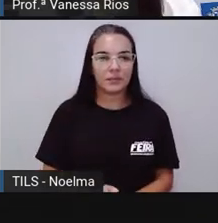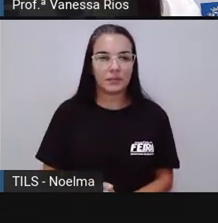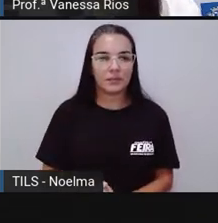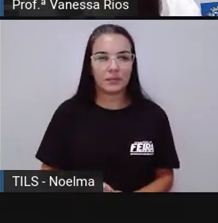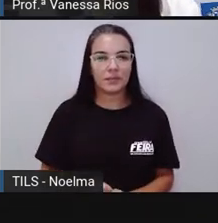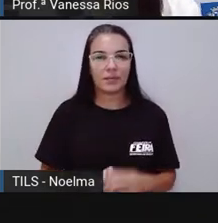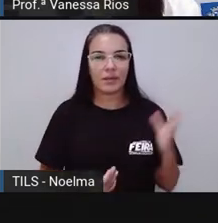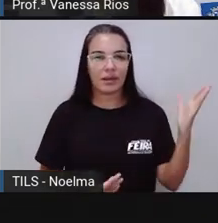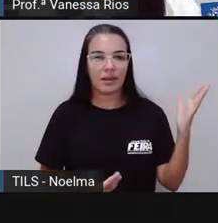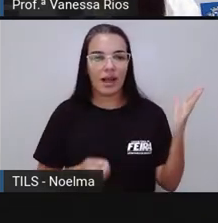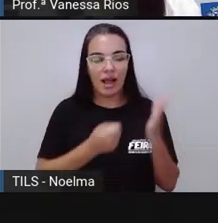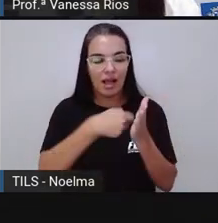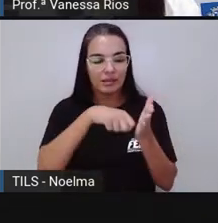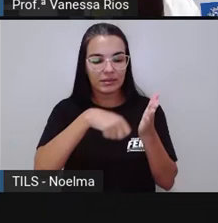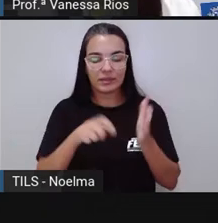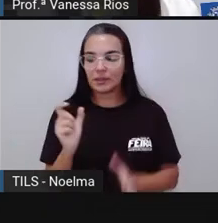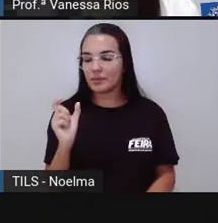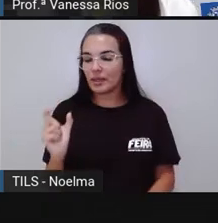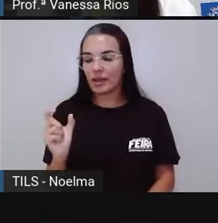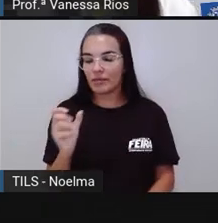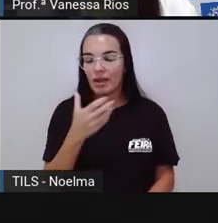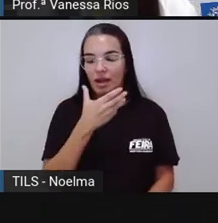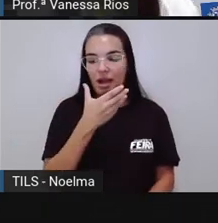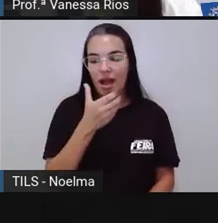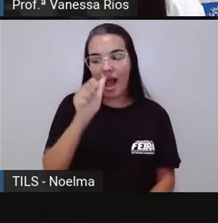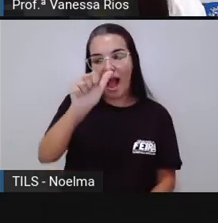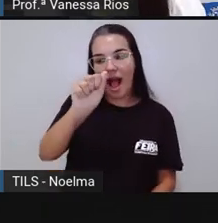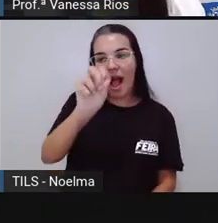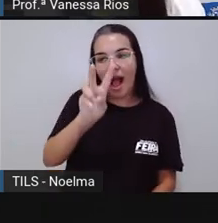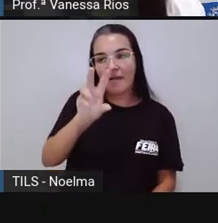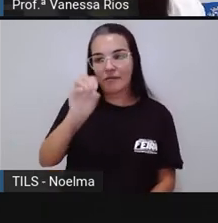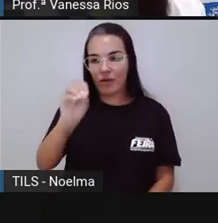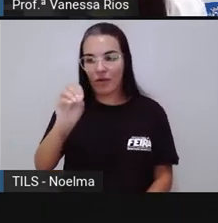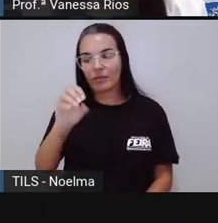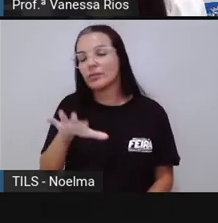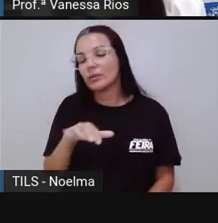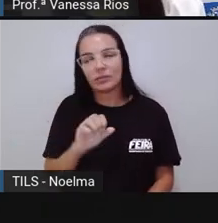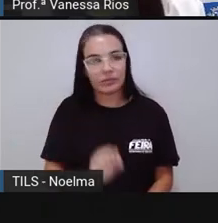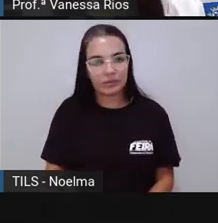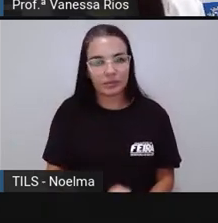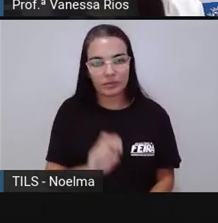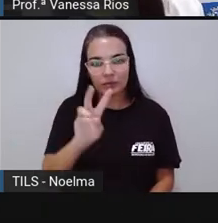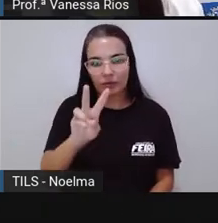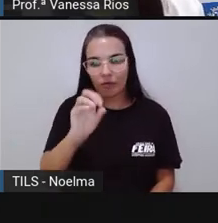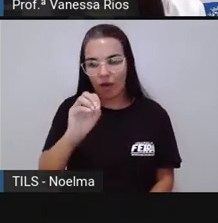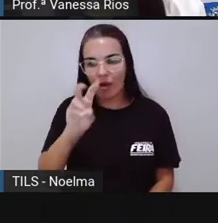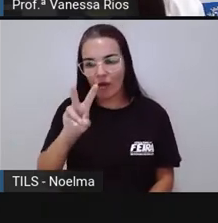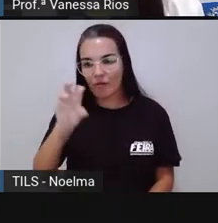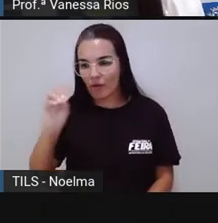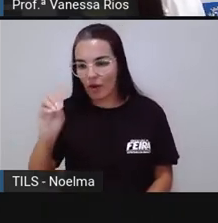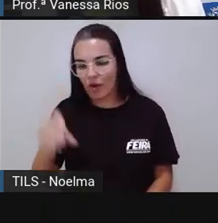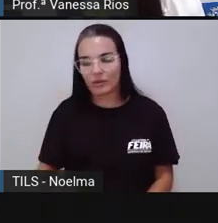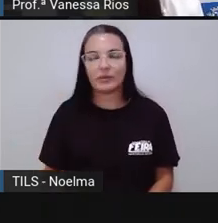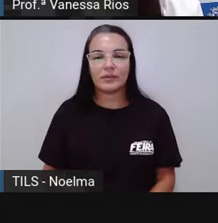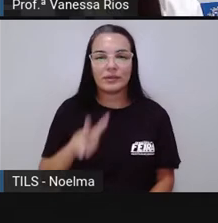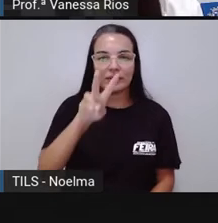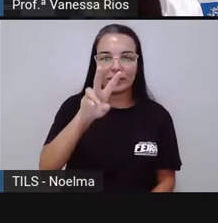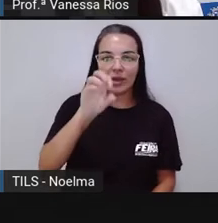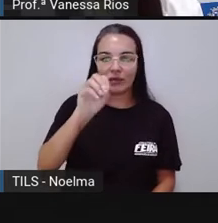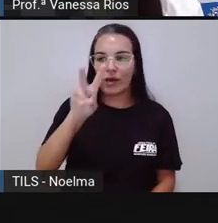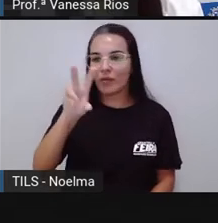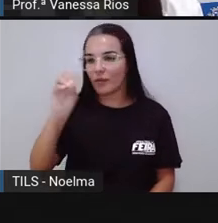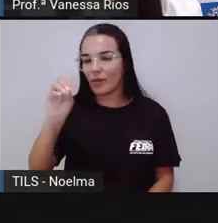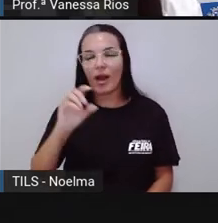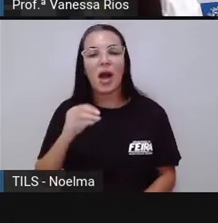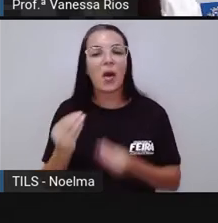Que é a escrita aí das palavras vovó e vovô. E aí, há para trás essa imagem, para a gente observar a